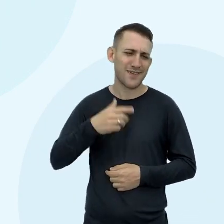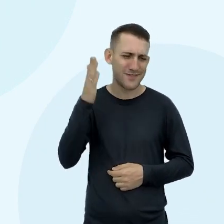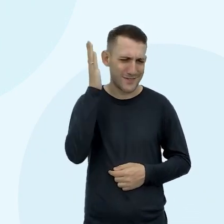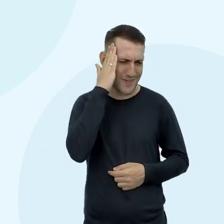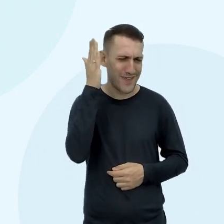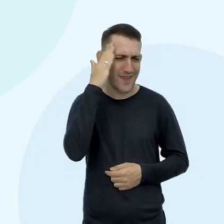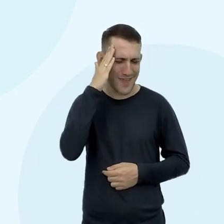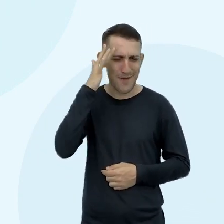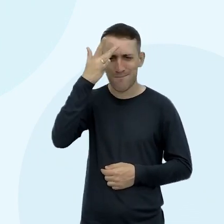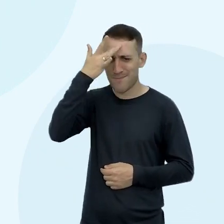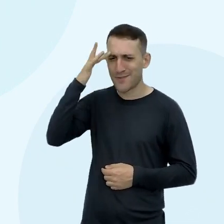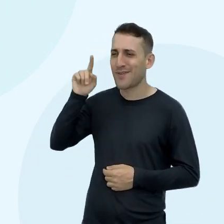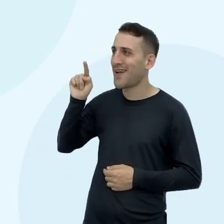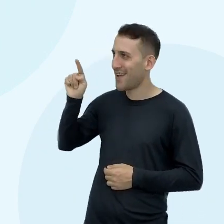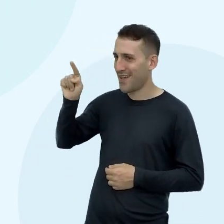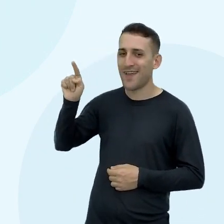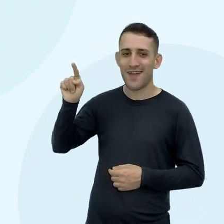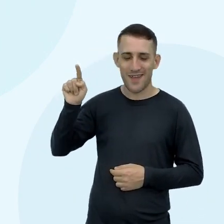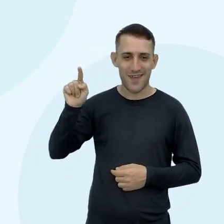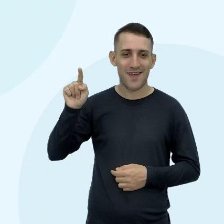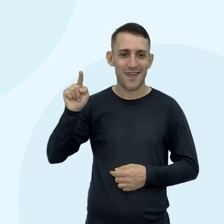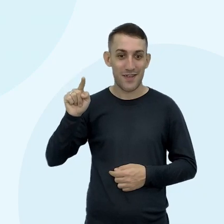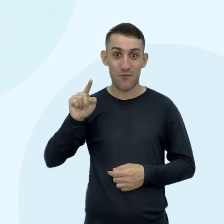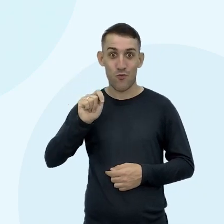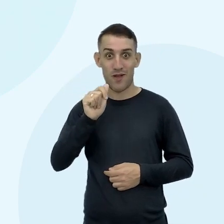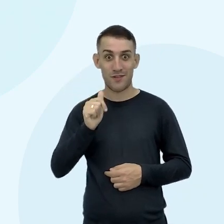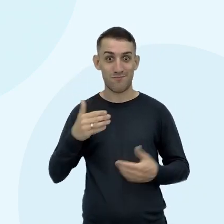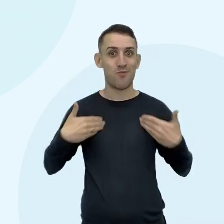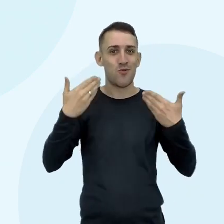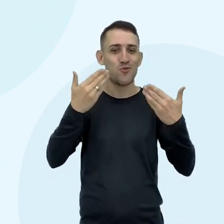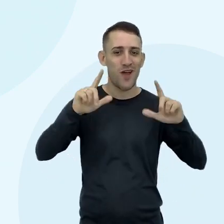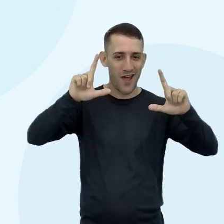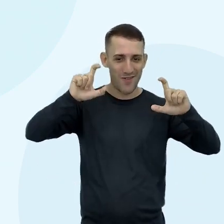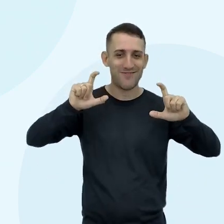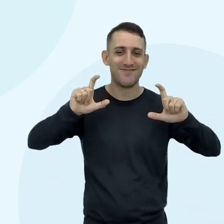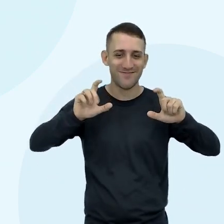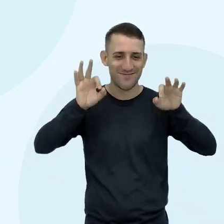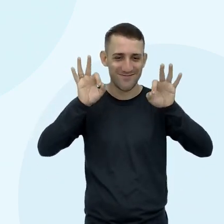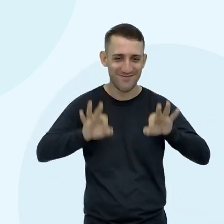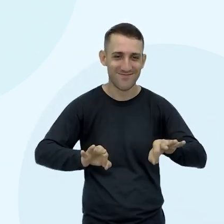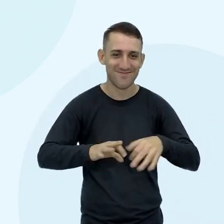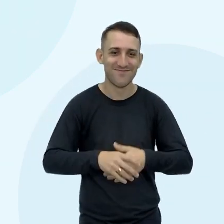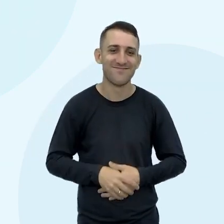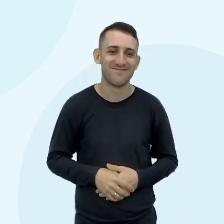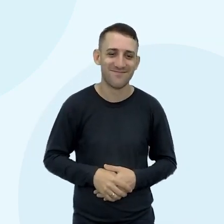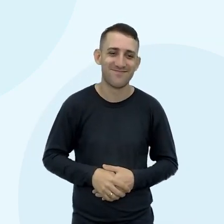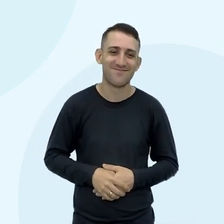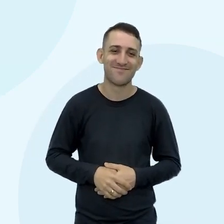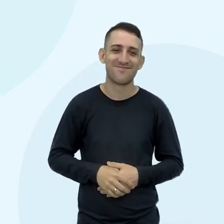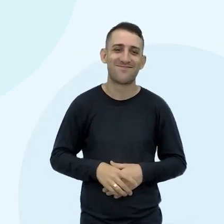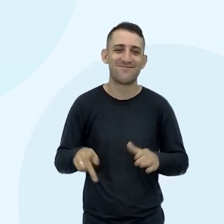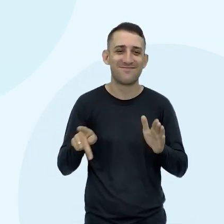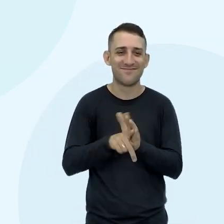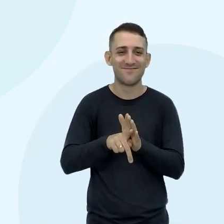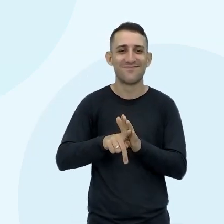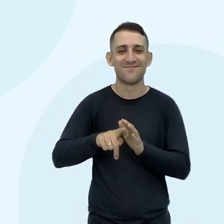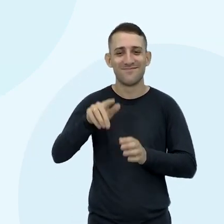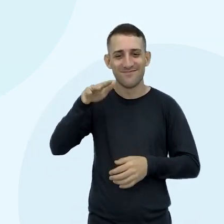que essa pessoa É uma pessoa Que quase me assustou agora Essa foto aqui Ok? Corre Rumo ao espaço Rumo ao espaço